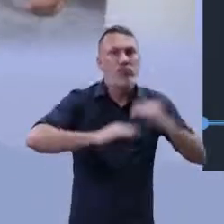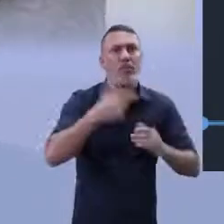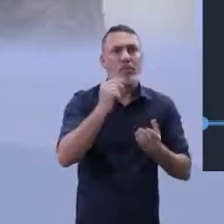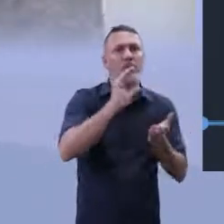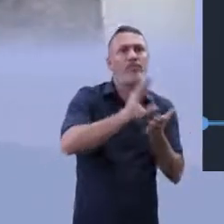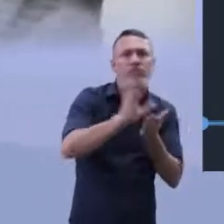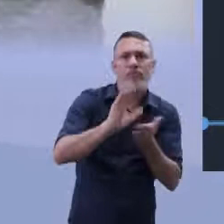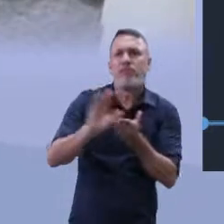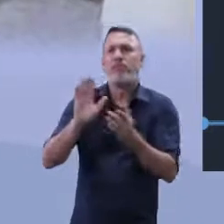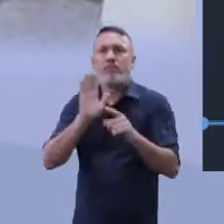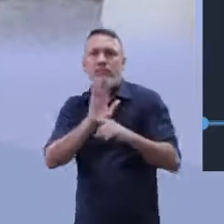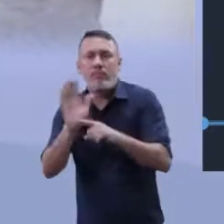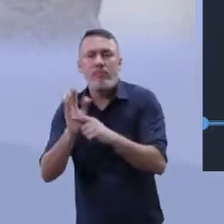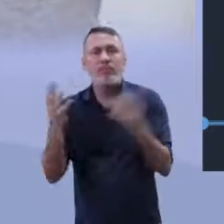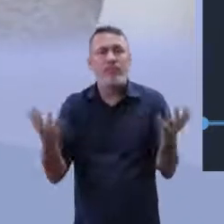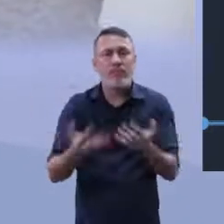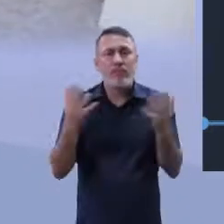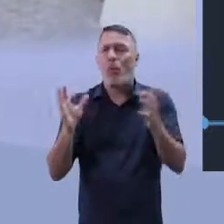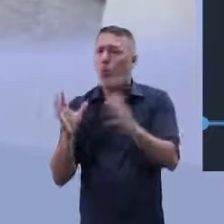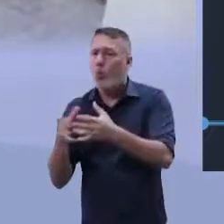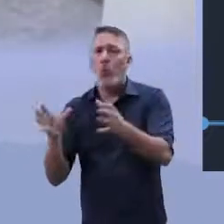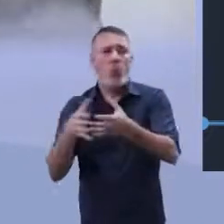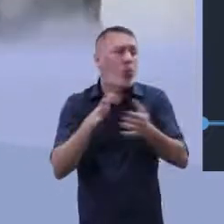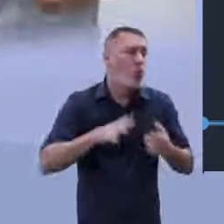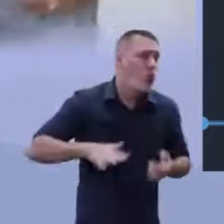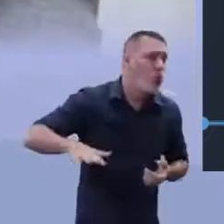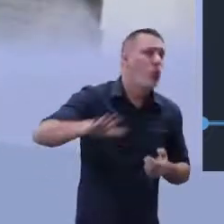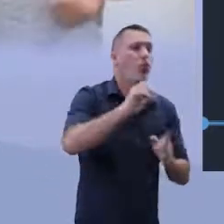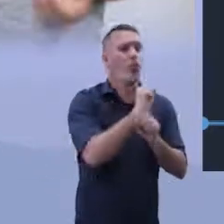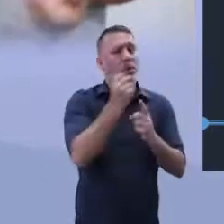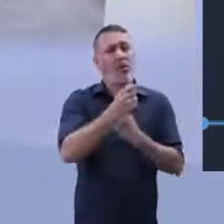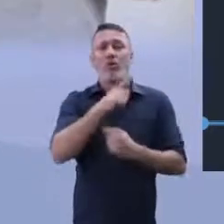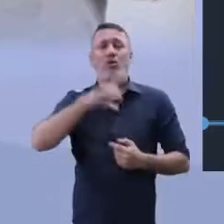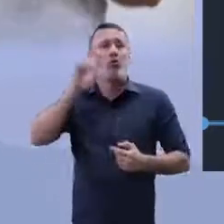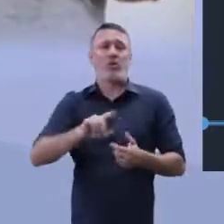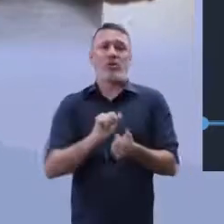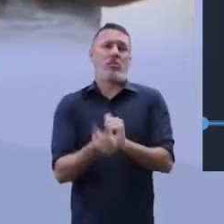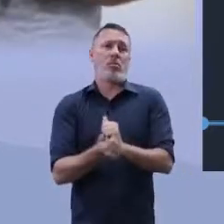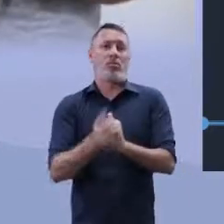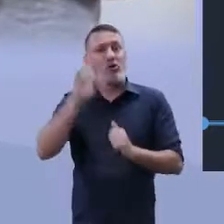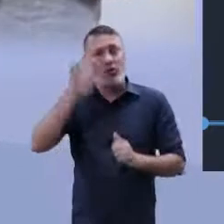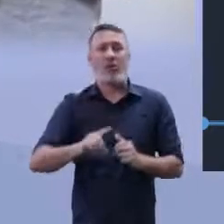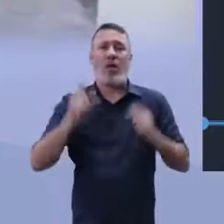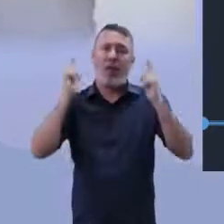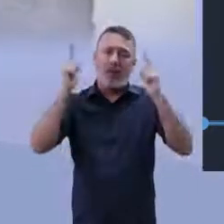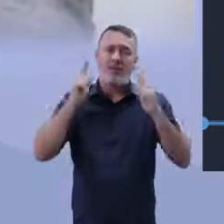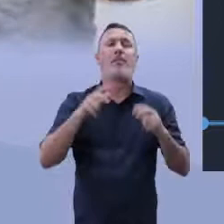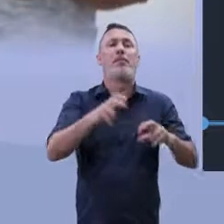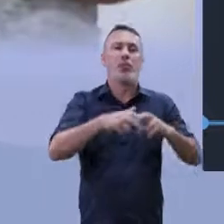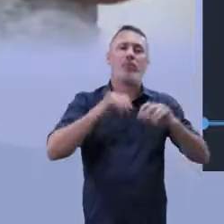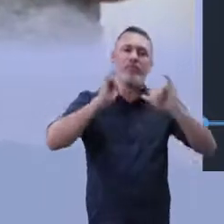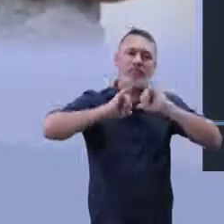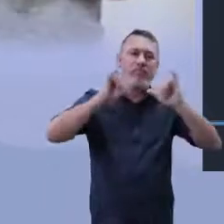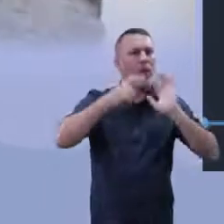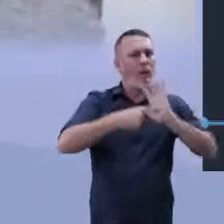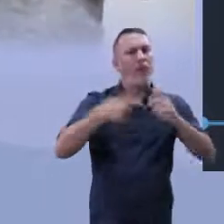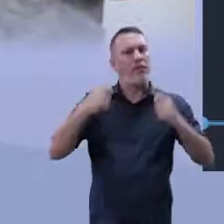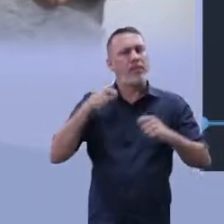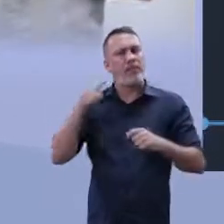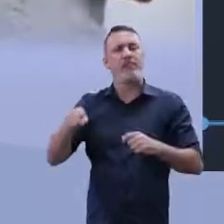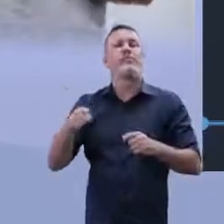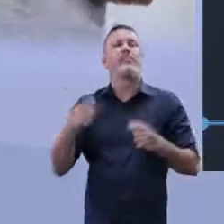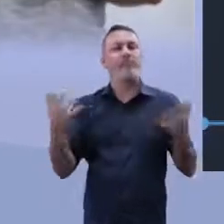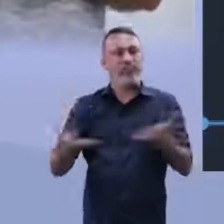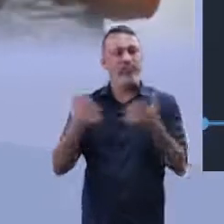Então, eu preciso pensar nisso, nesses dois grupos e todos. Toda a sociedade tem direito ao lazer. Então, as campanhas midiáticas